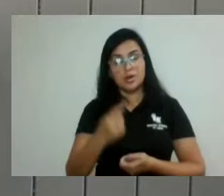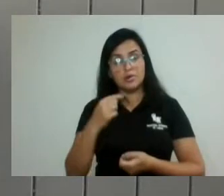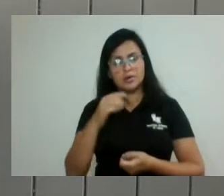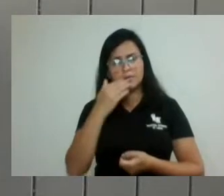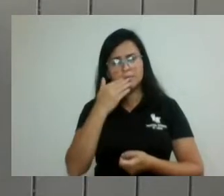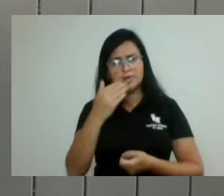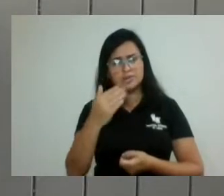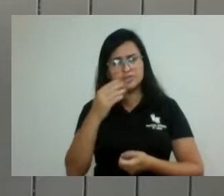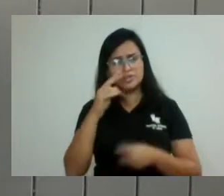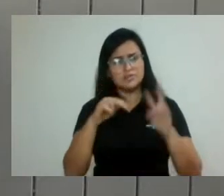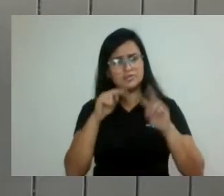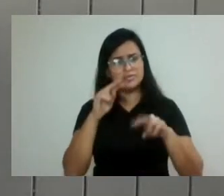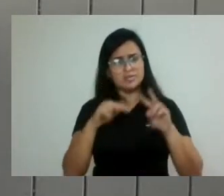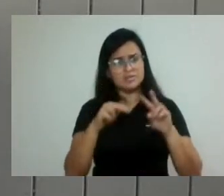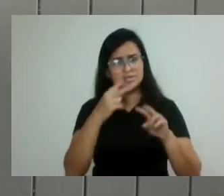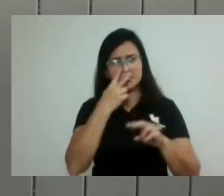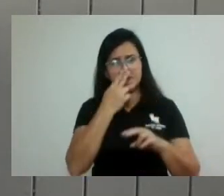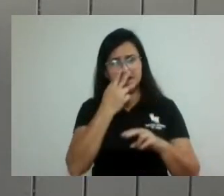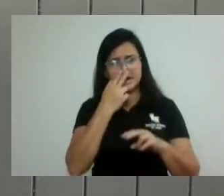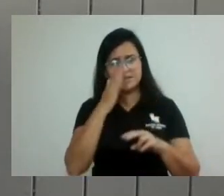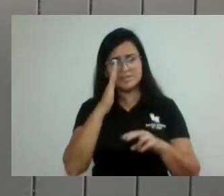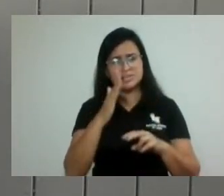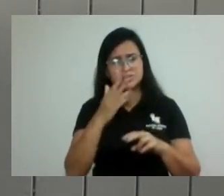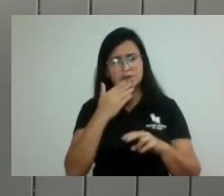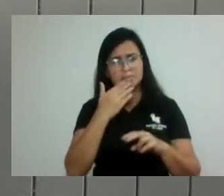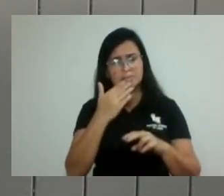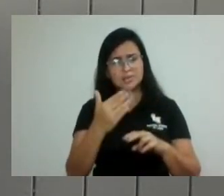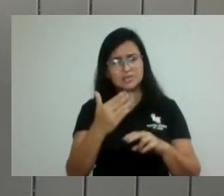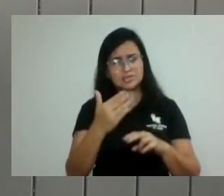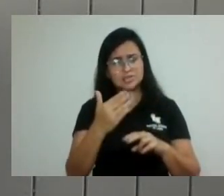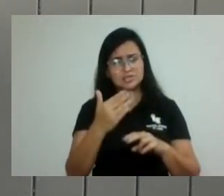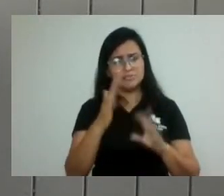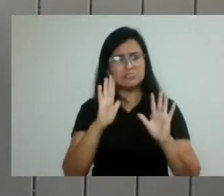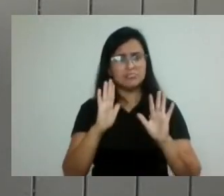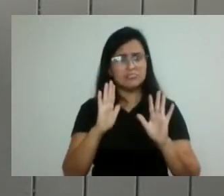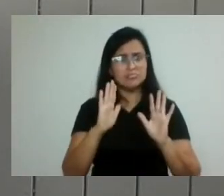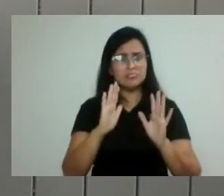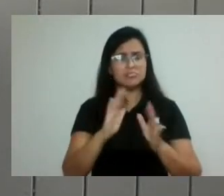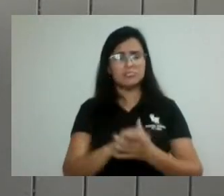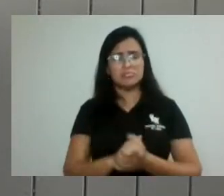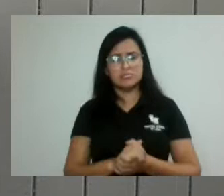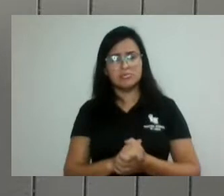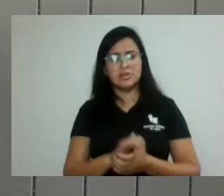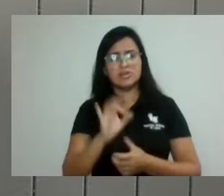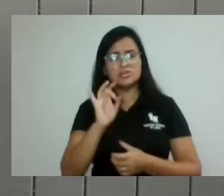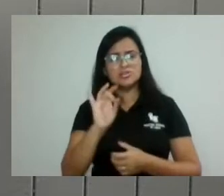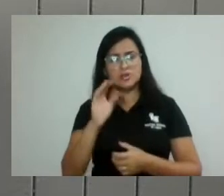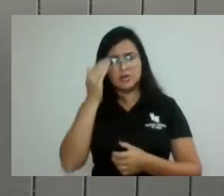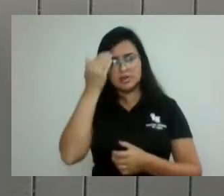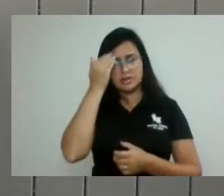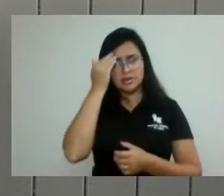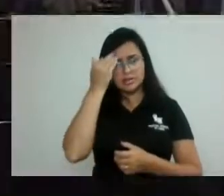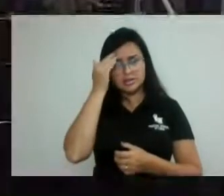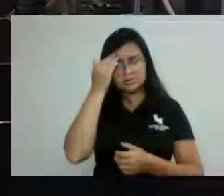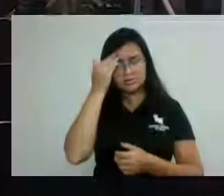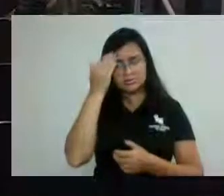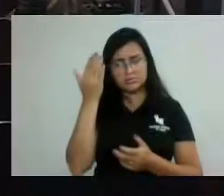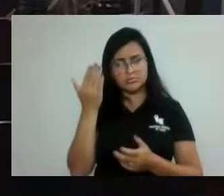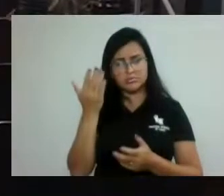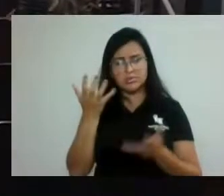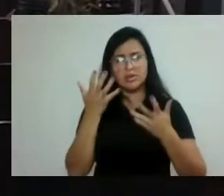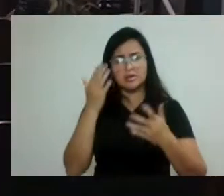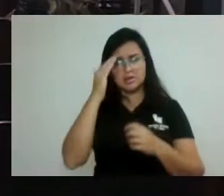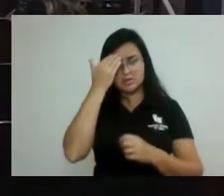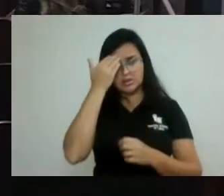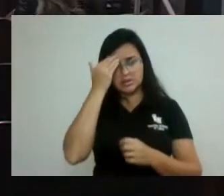processo só para a gente ter um entendimento aí, dar uma olhada nessas emendas. Pedido